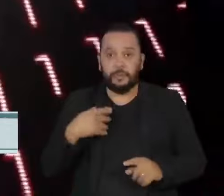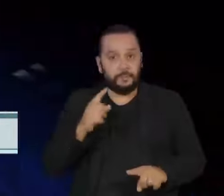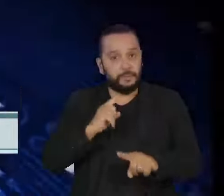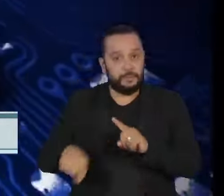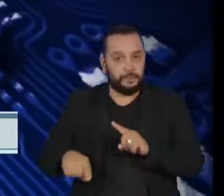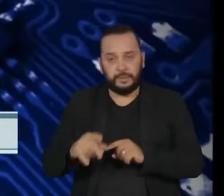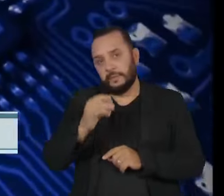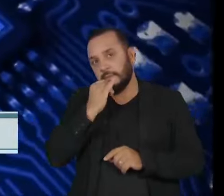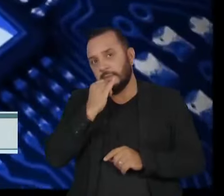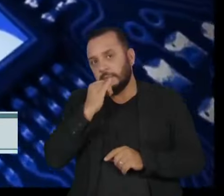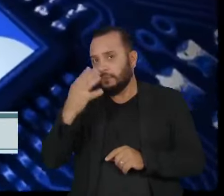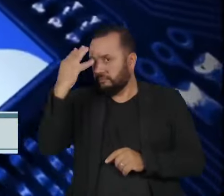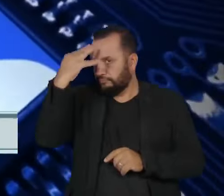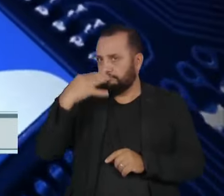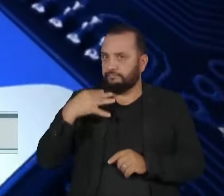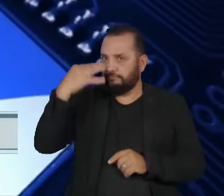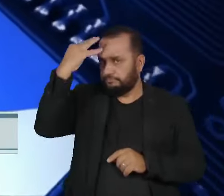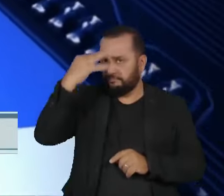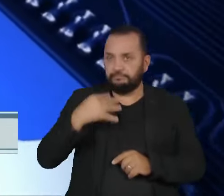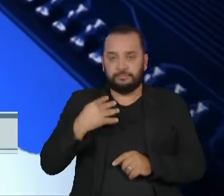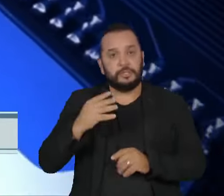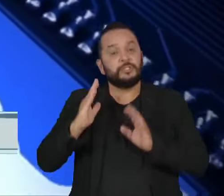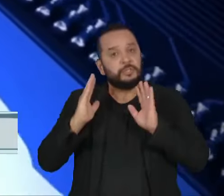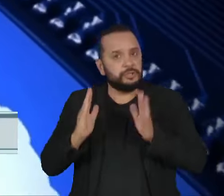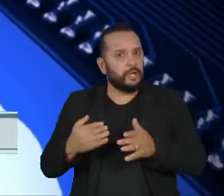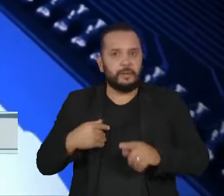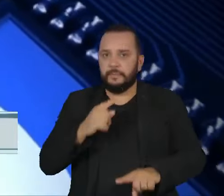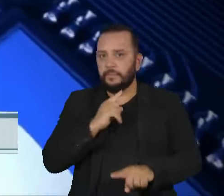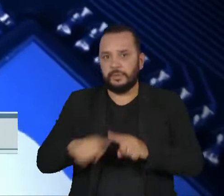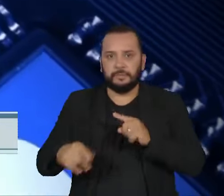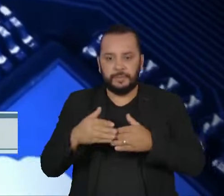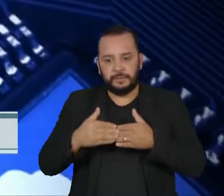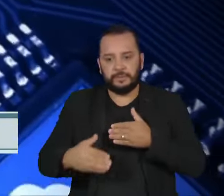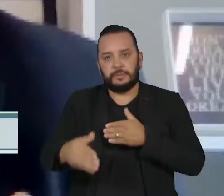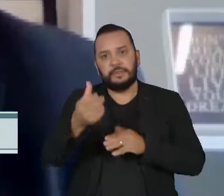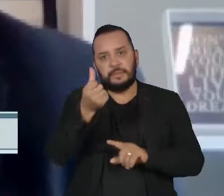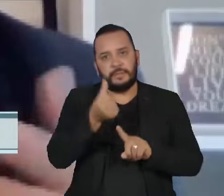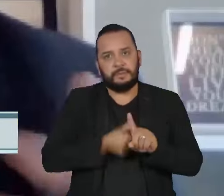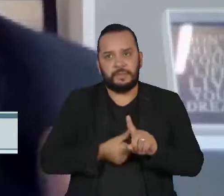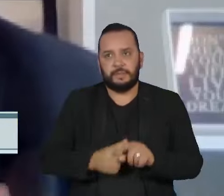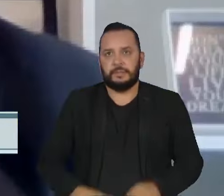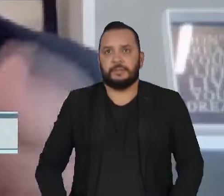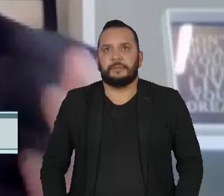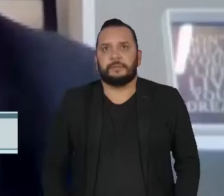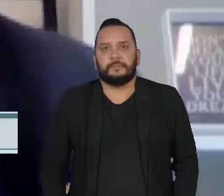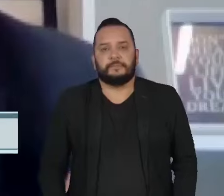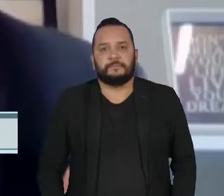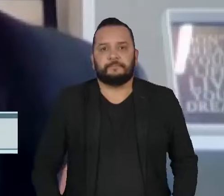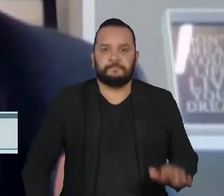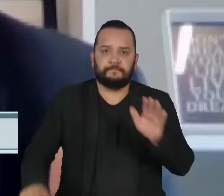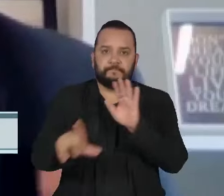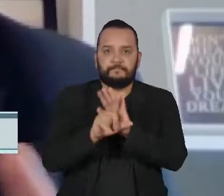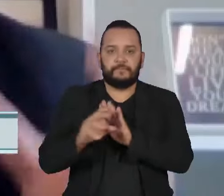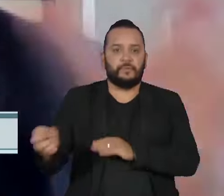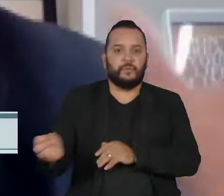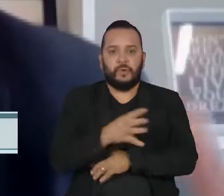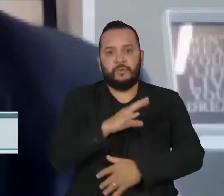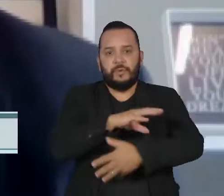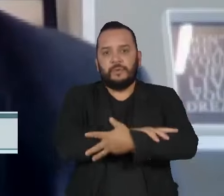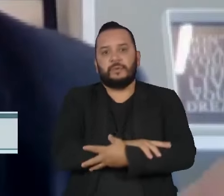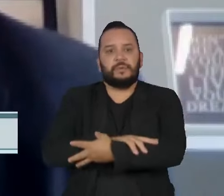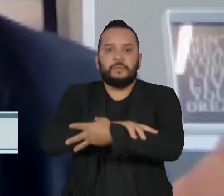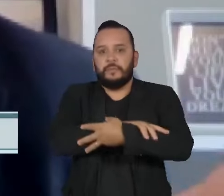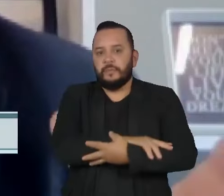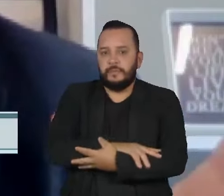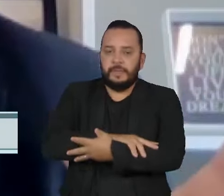nos casos de reconhecimento facial, entrarão em vigor em seis meses. Esta nova lei da União Europeia é o marco